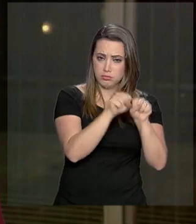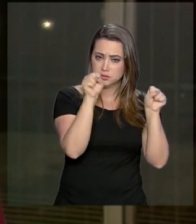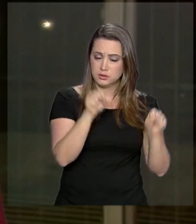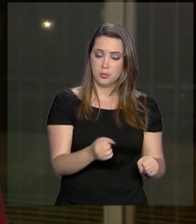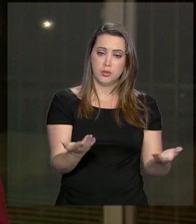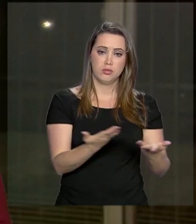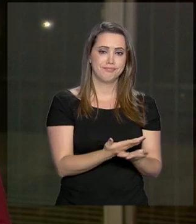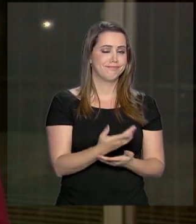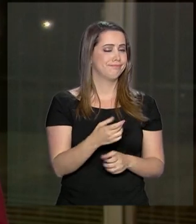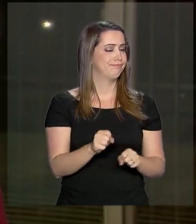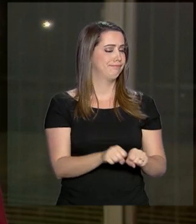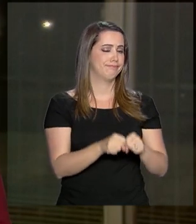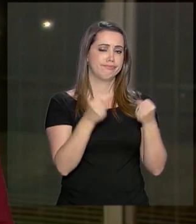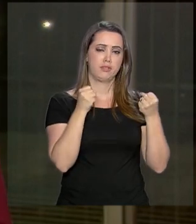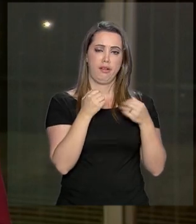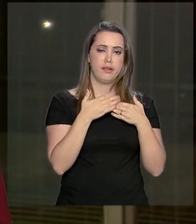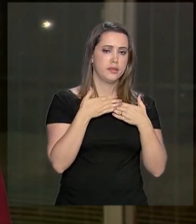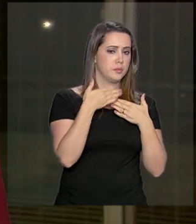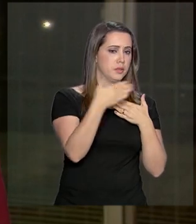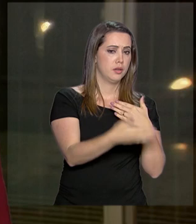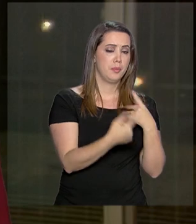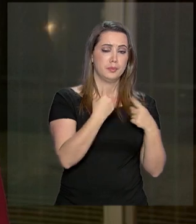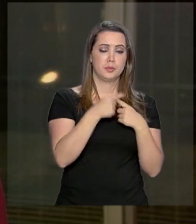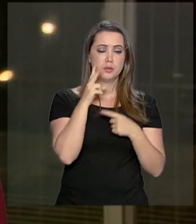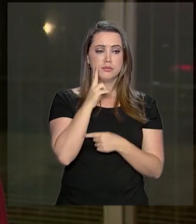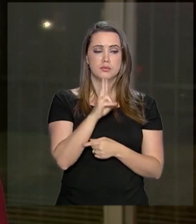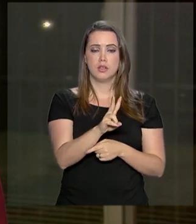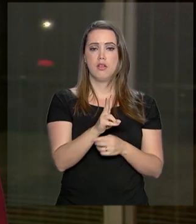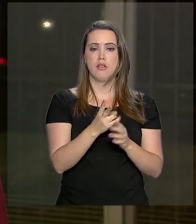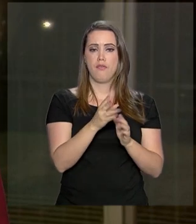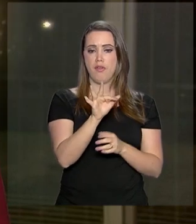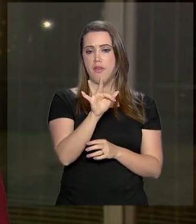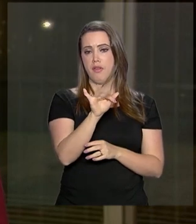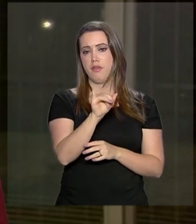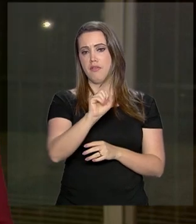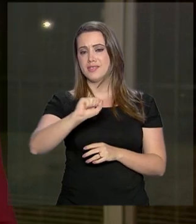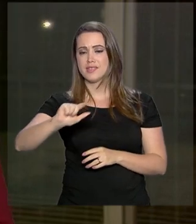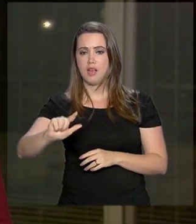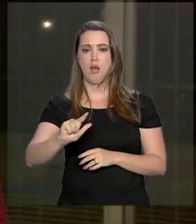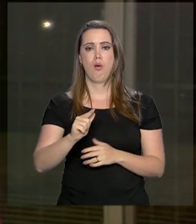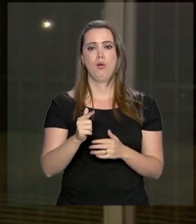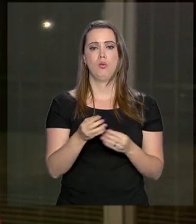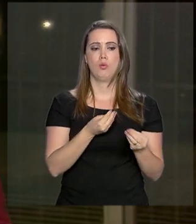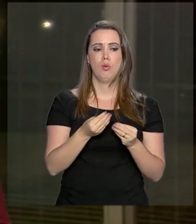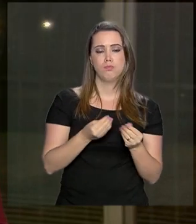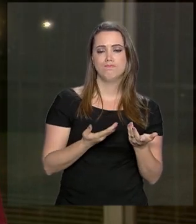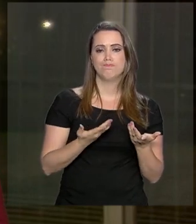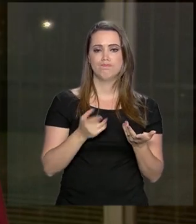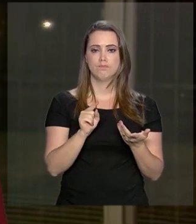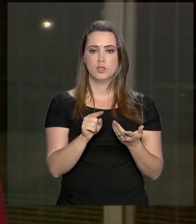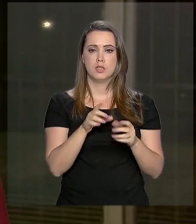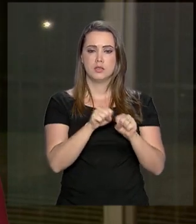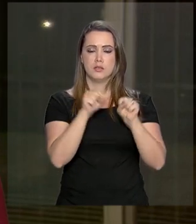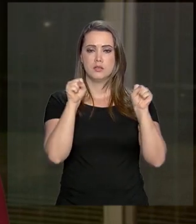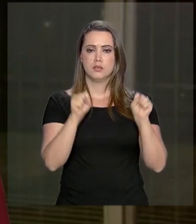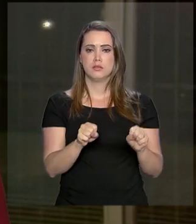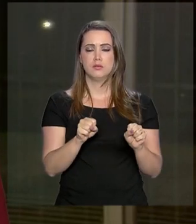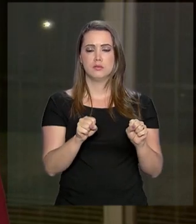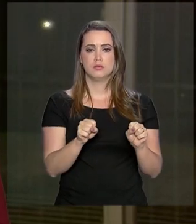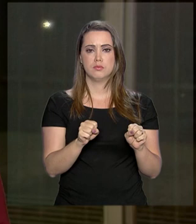se torna insustentável do ponto de vista fiscal. Ele disse ainda que esse sistema,